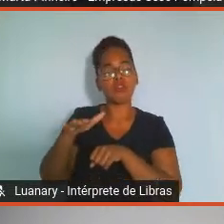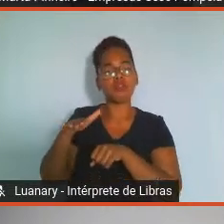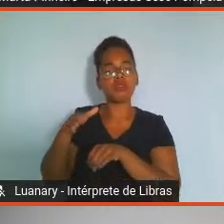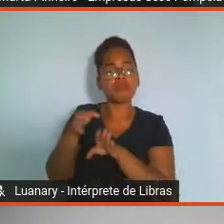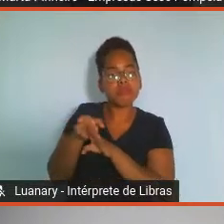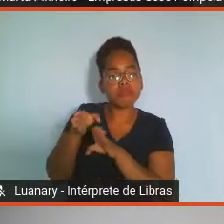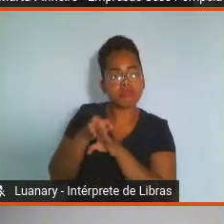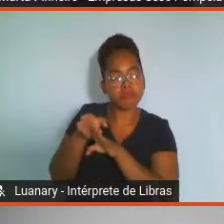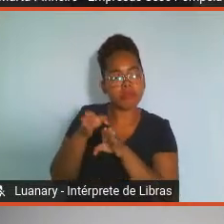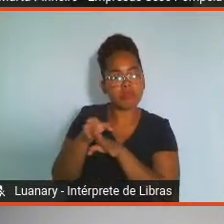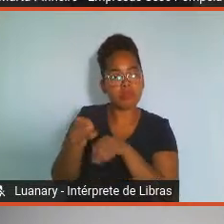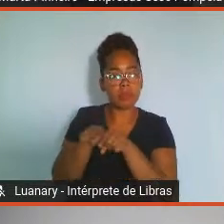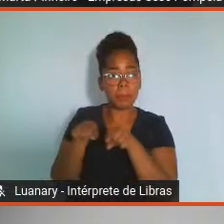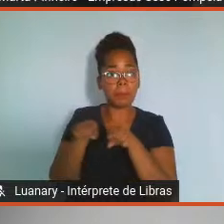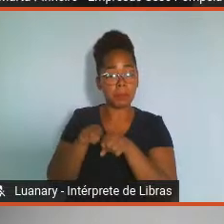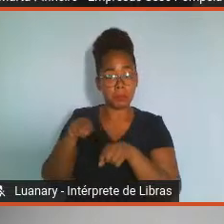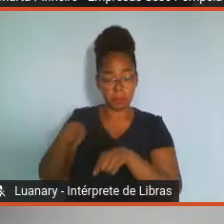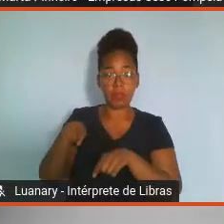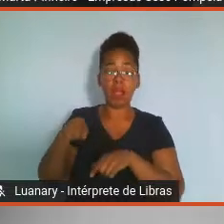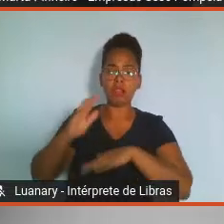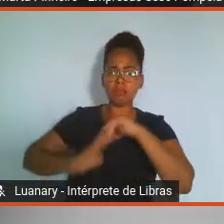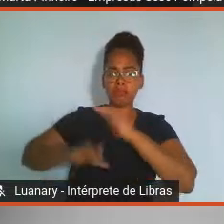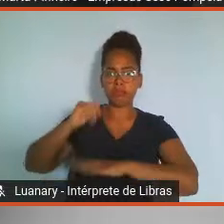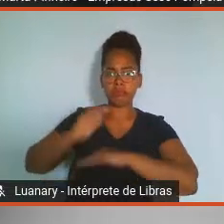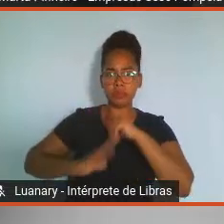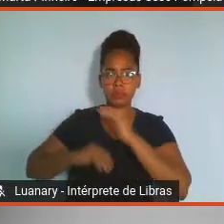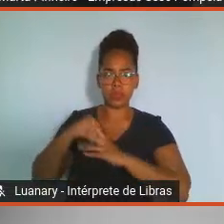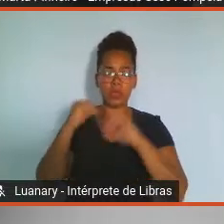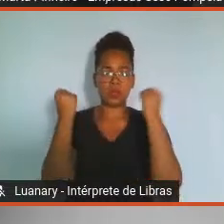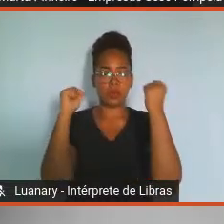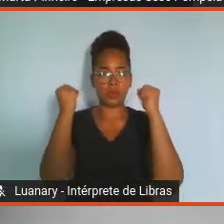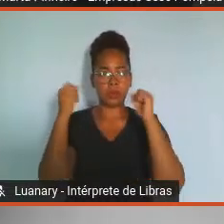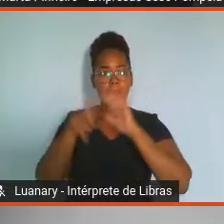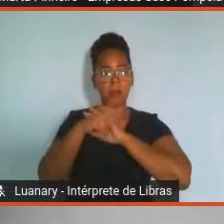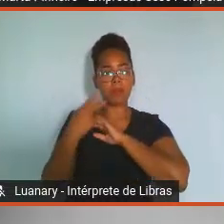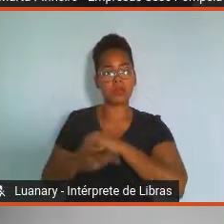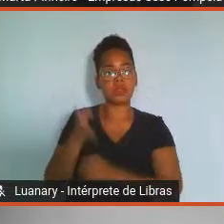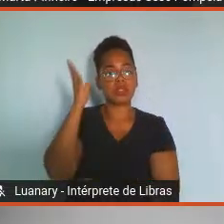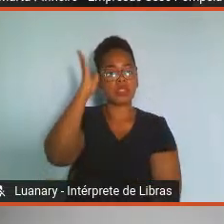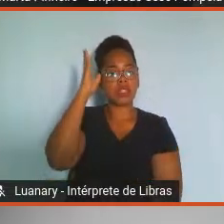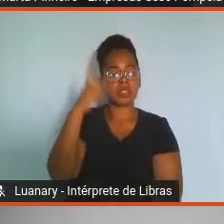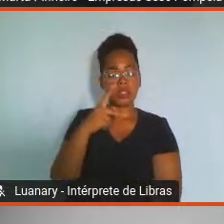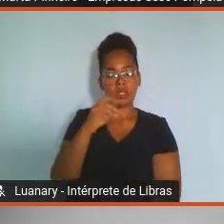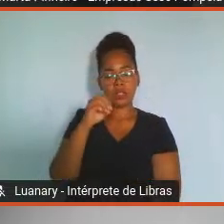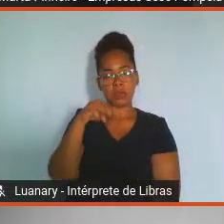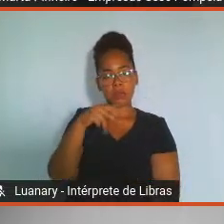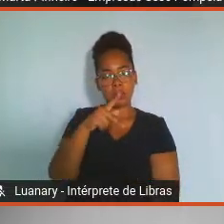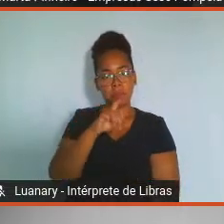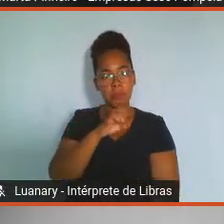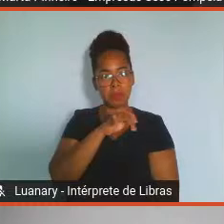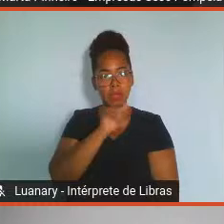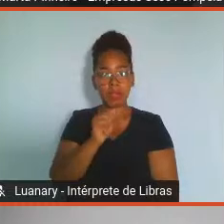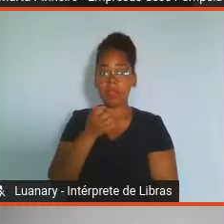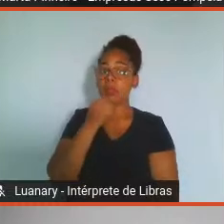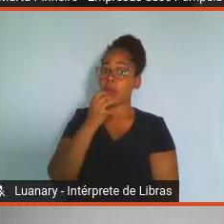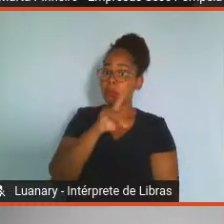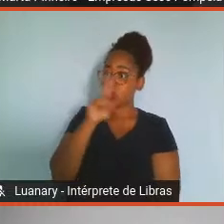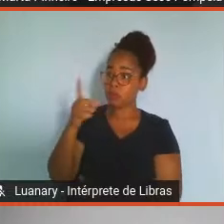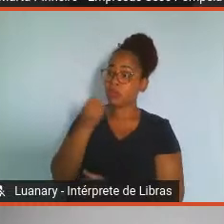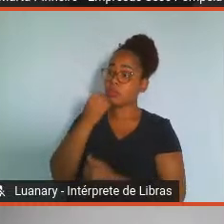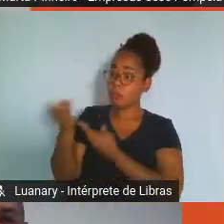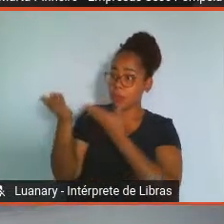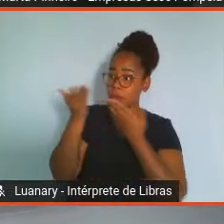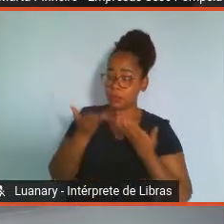Well Coaches e educadora física e esportiva do Sesc Pompeia. Bom dia, Vivian. Seja bem-vinda e boa palestra a todos.